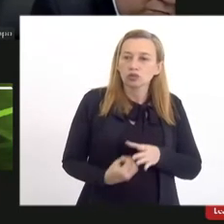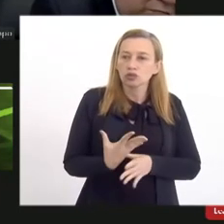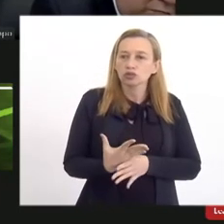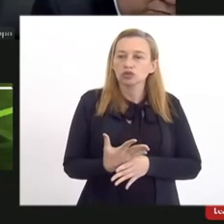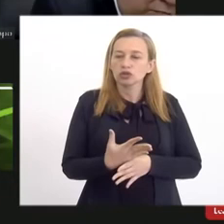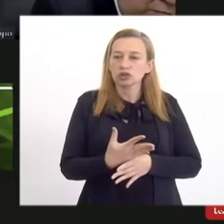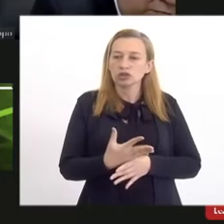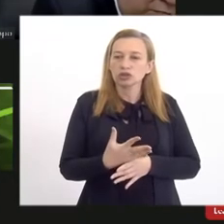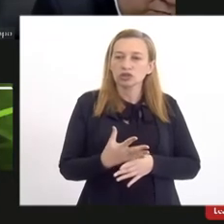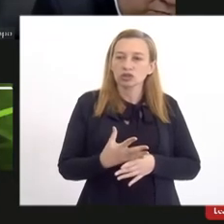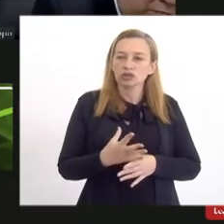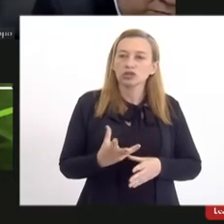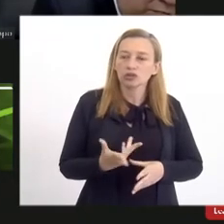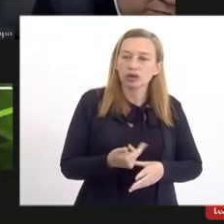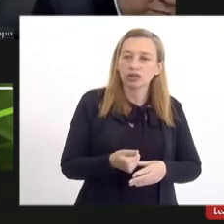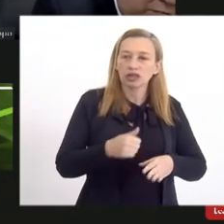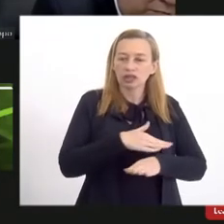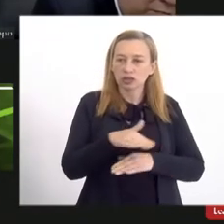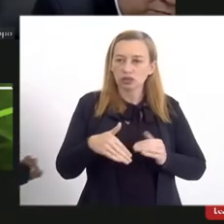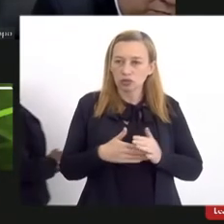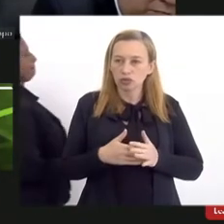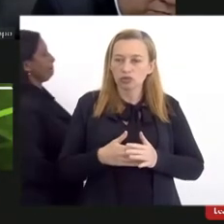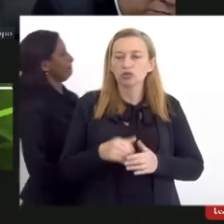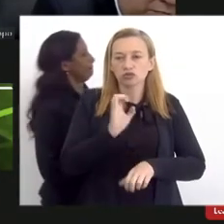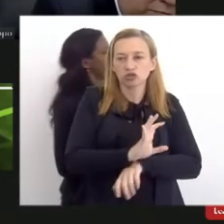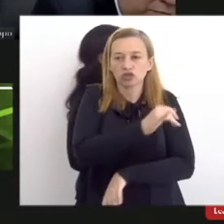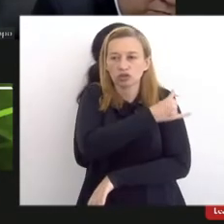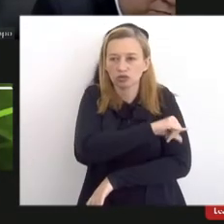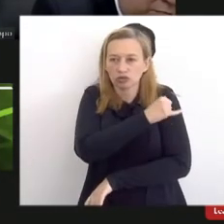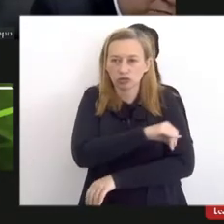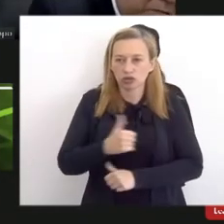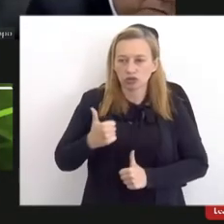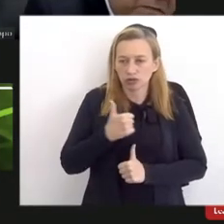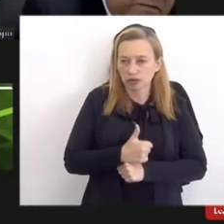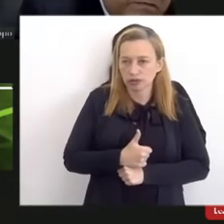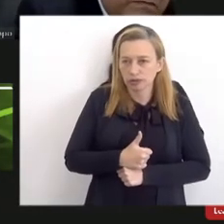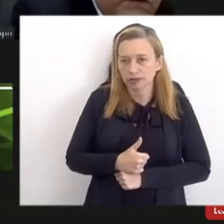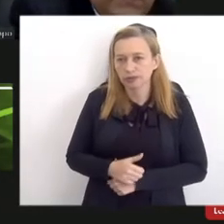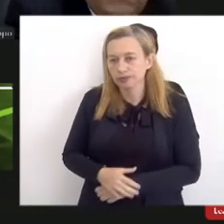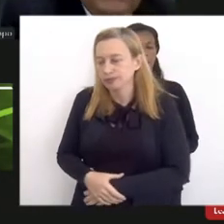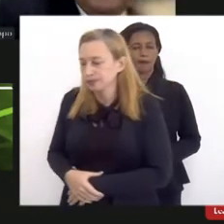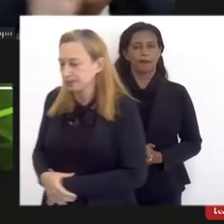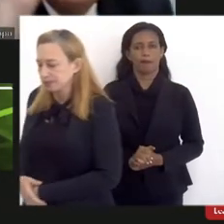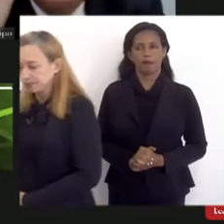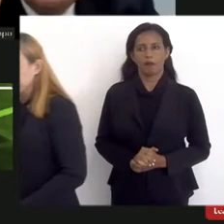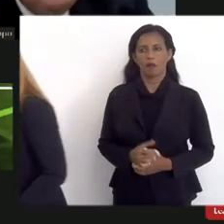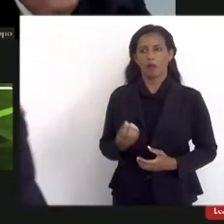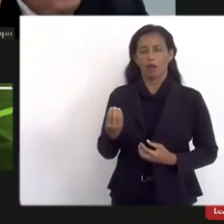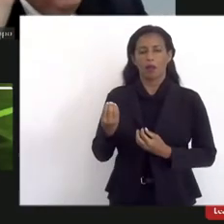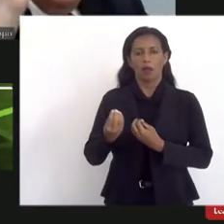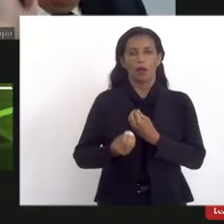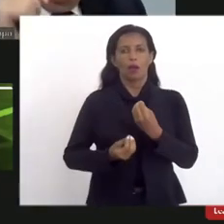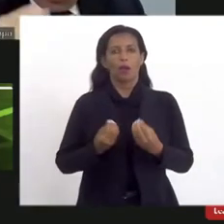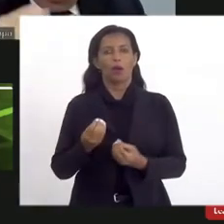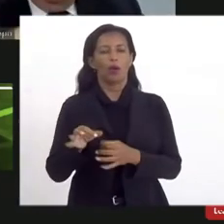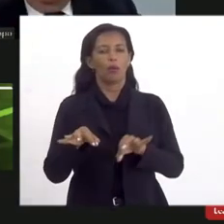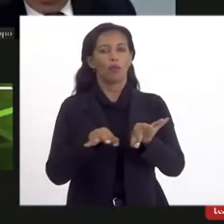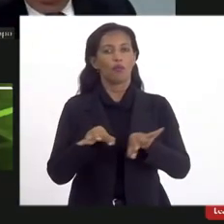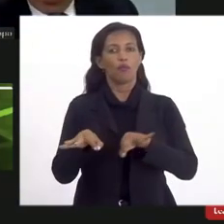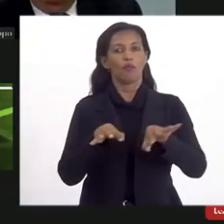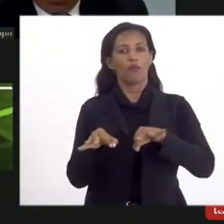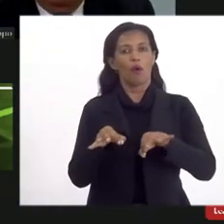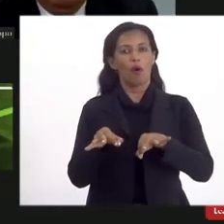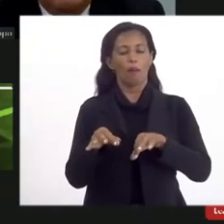coletivos e bens públicos no estado do Rio de Janeiro como meio de superação desses programas de